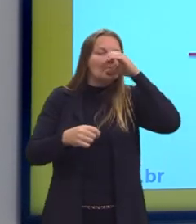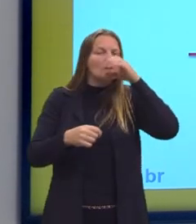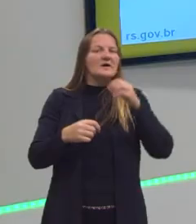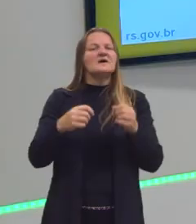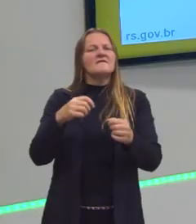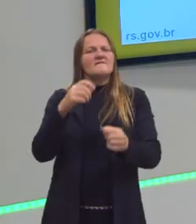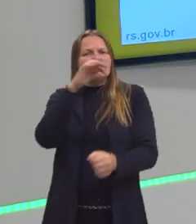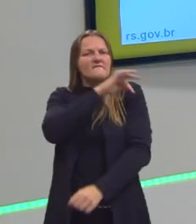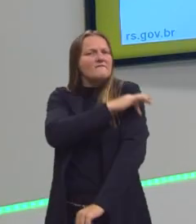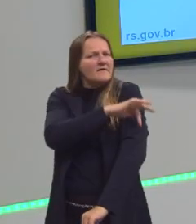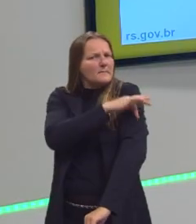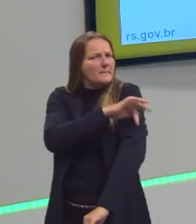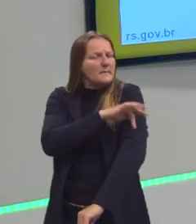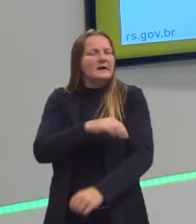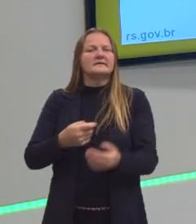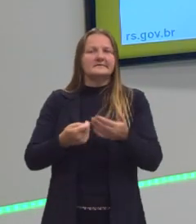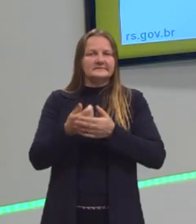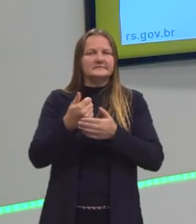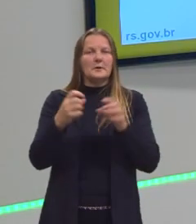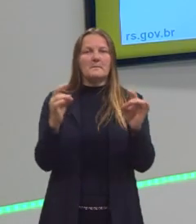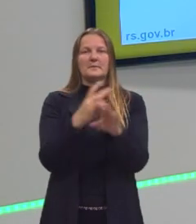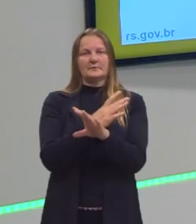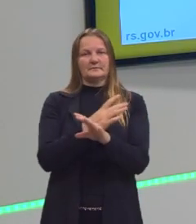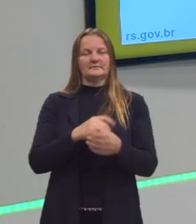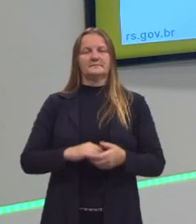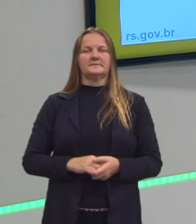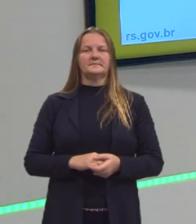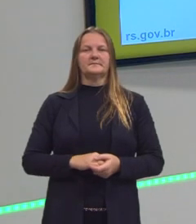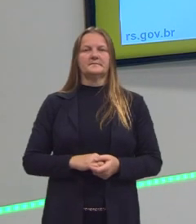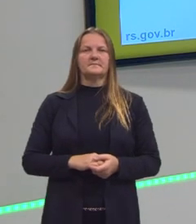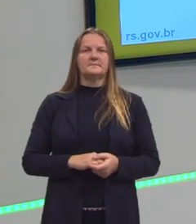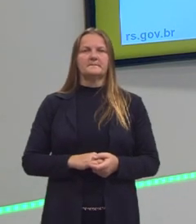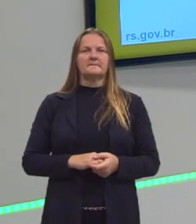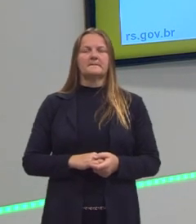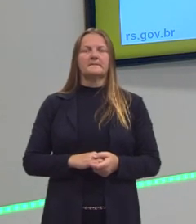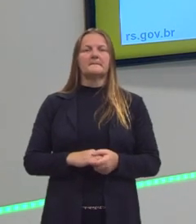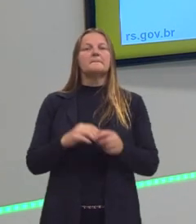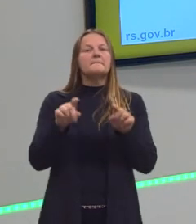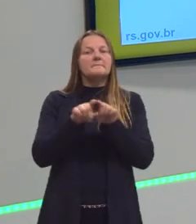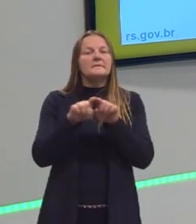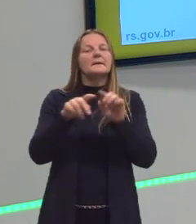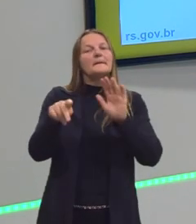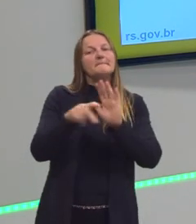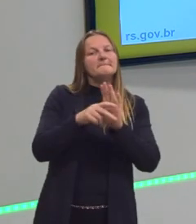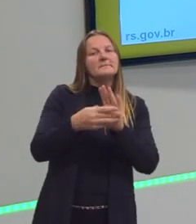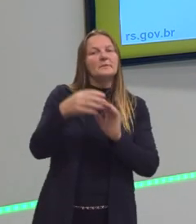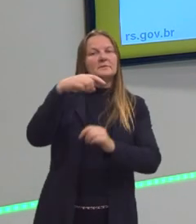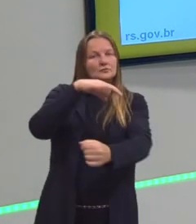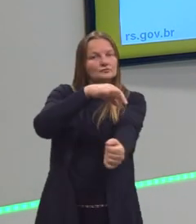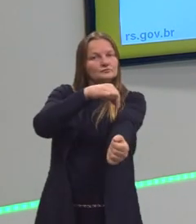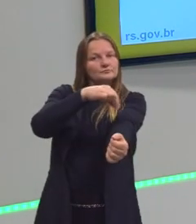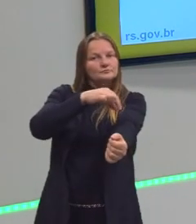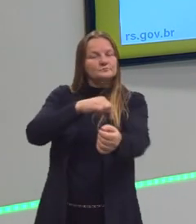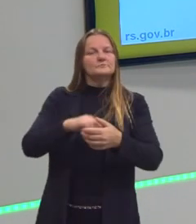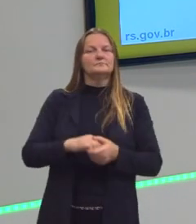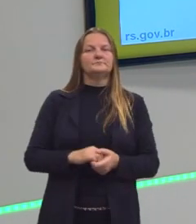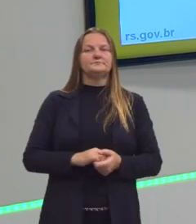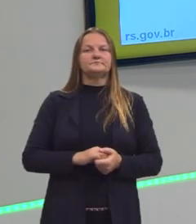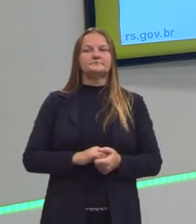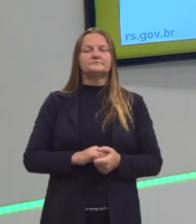farmácia, né? Esse que vem pronto. Então, essas são as unidades do soro. Já as